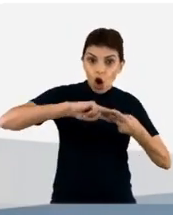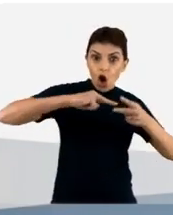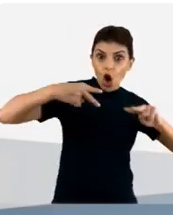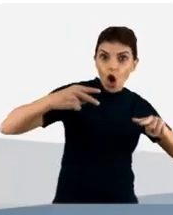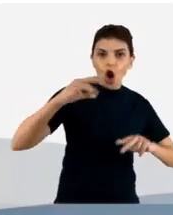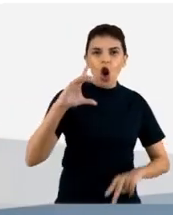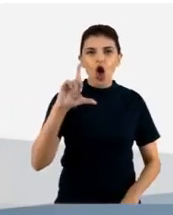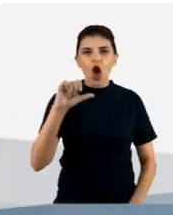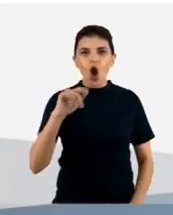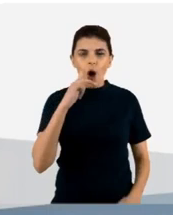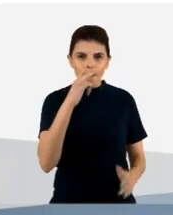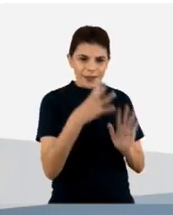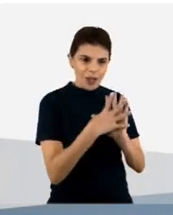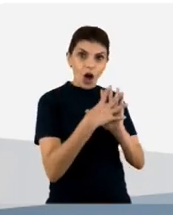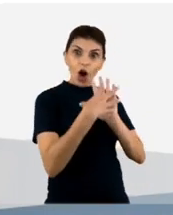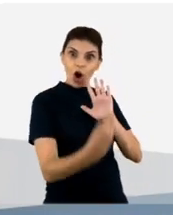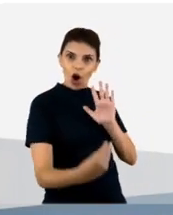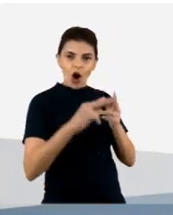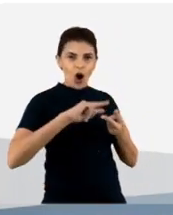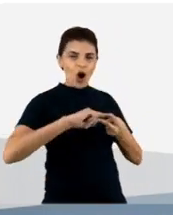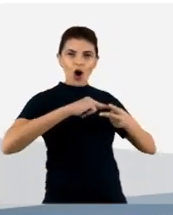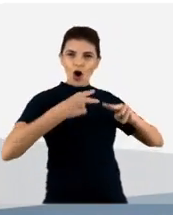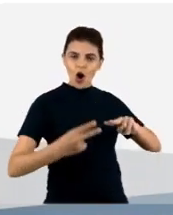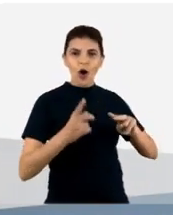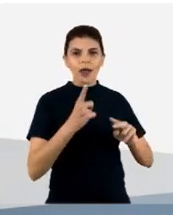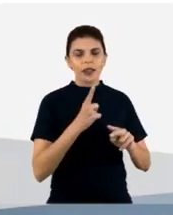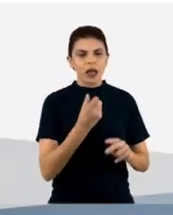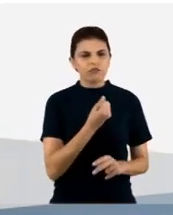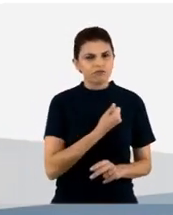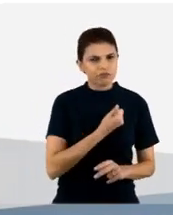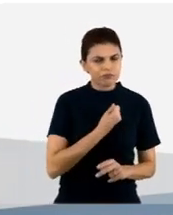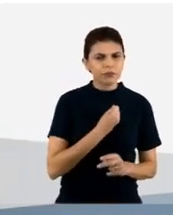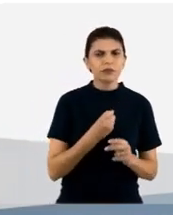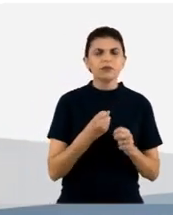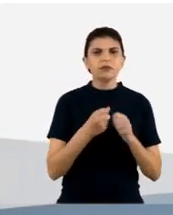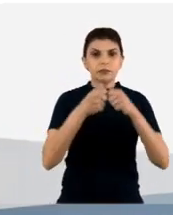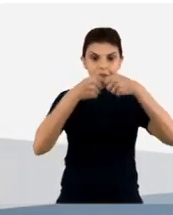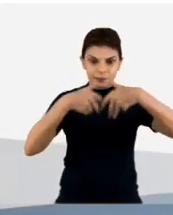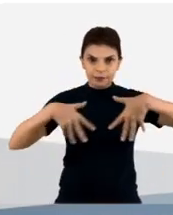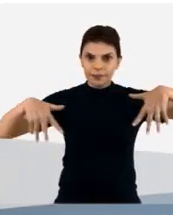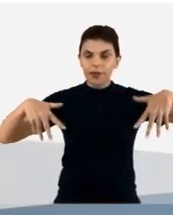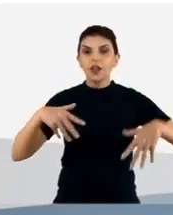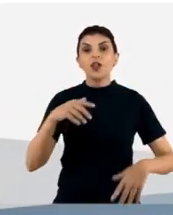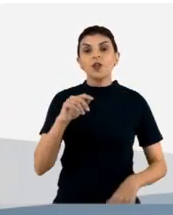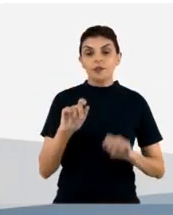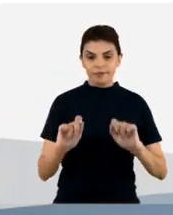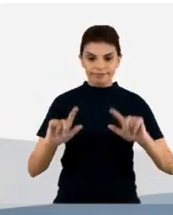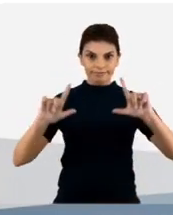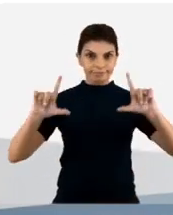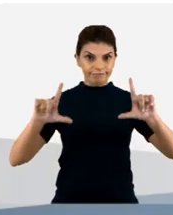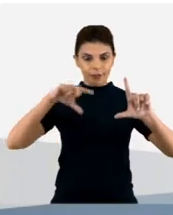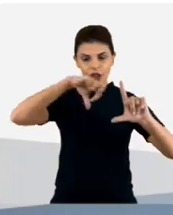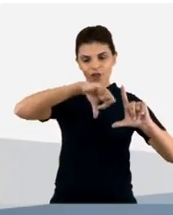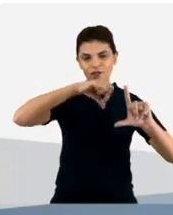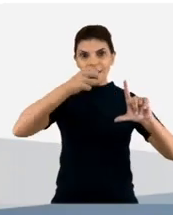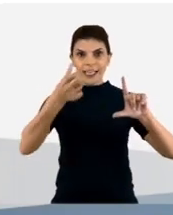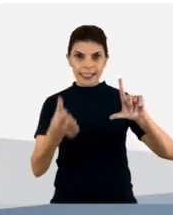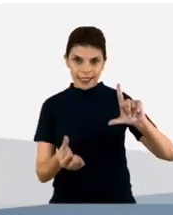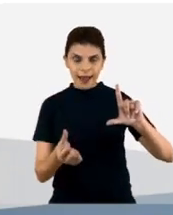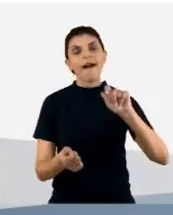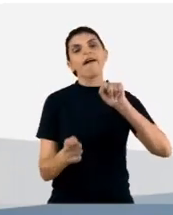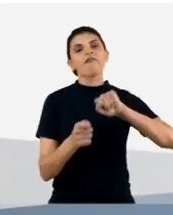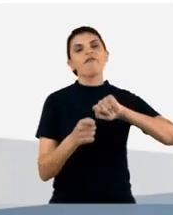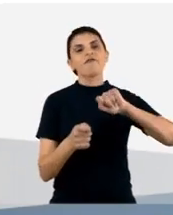nós nomeamos aqui, de acordo com a posição na placa de 96. E, a partir daí, então, nós vamos